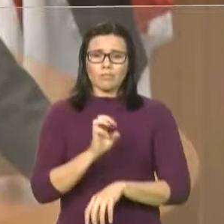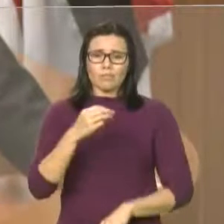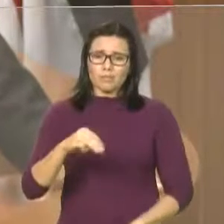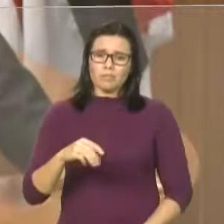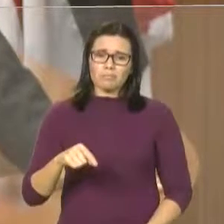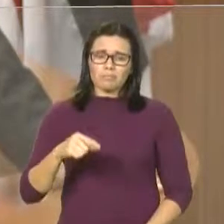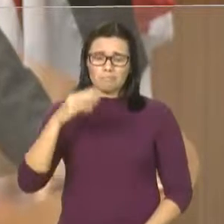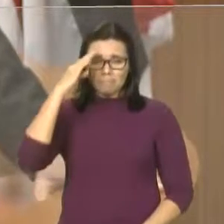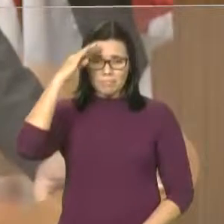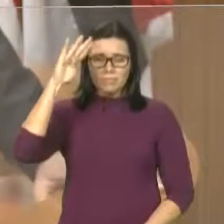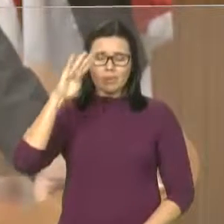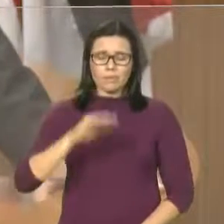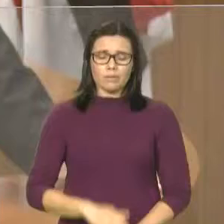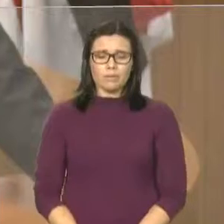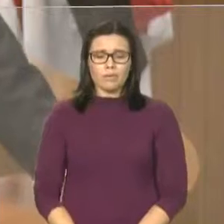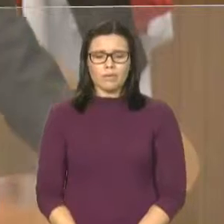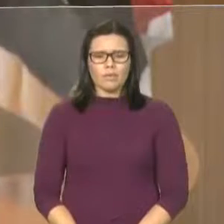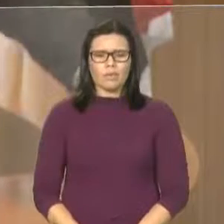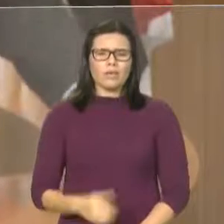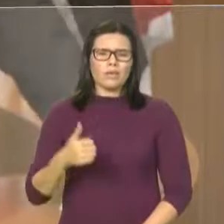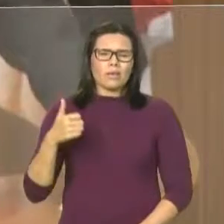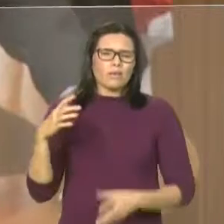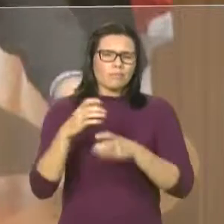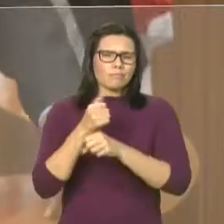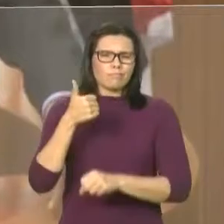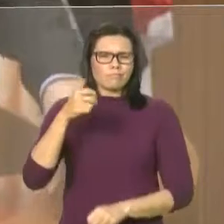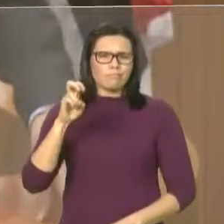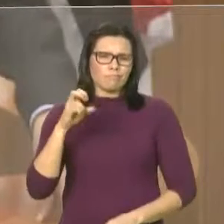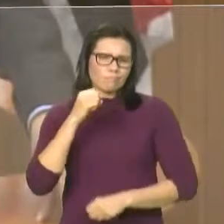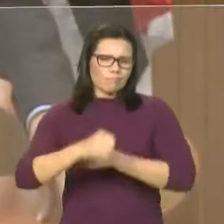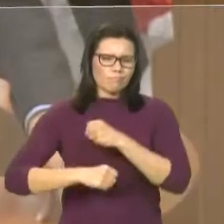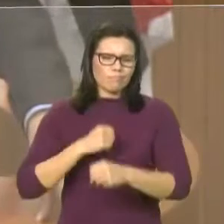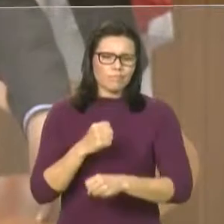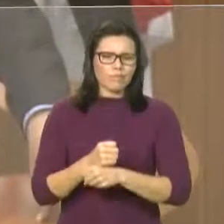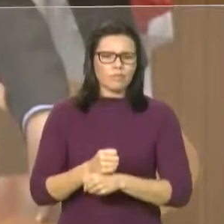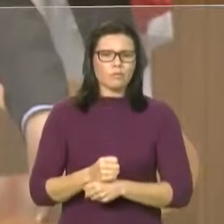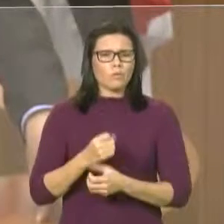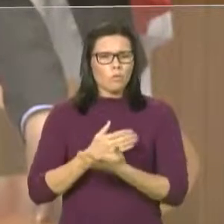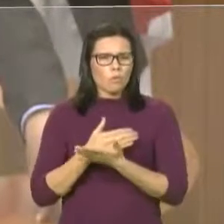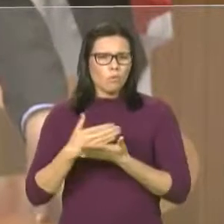Esses 15 anos, desde que o Salimpe começou,